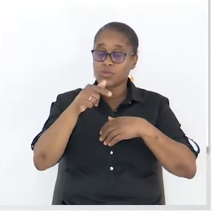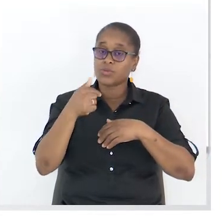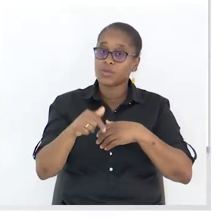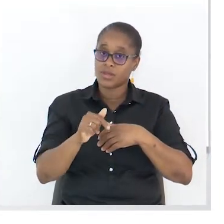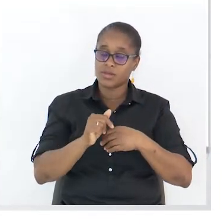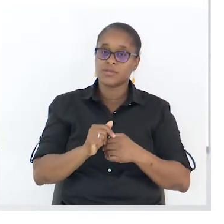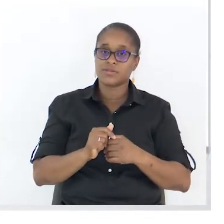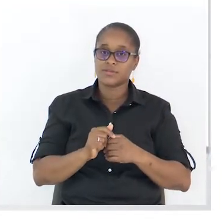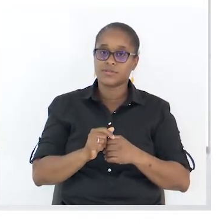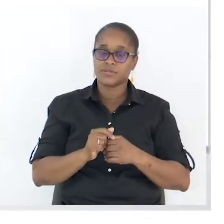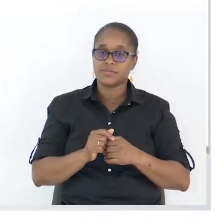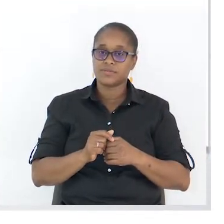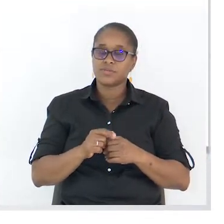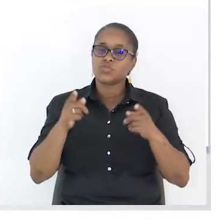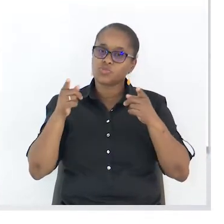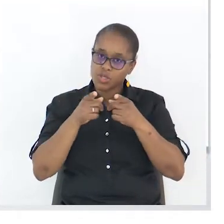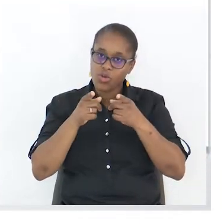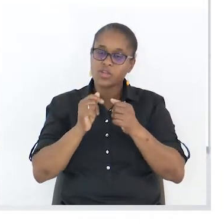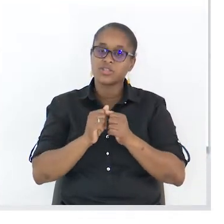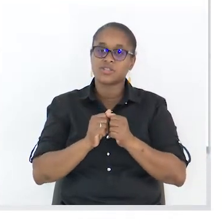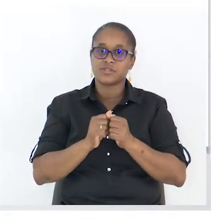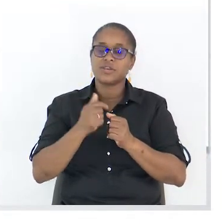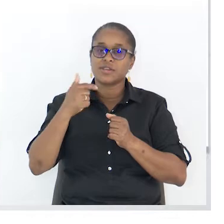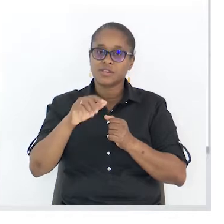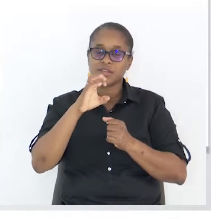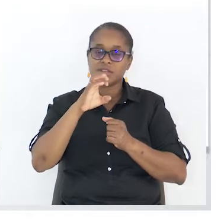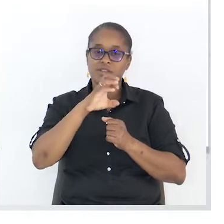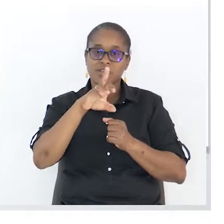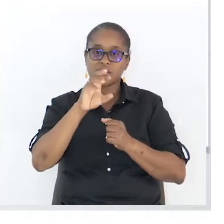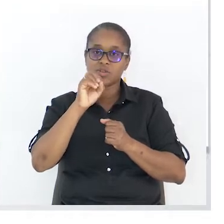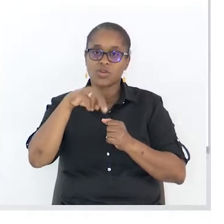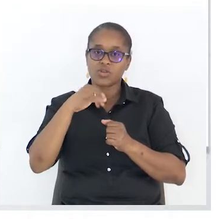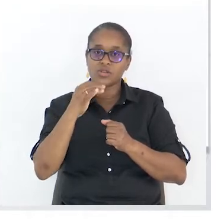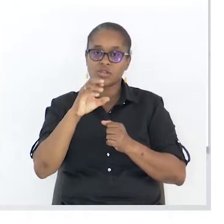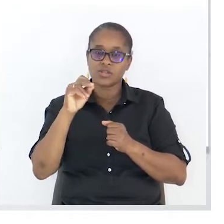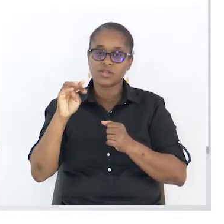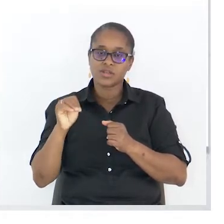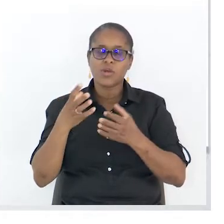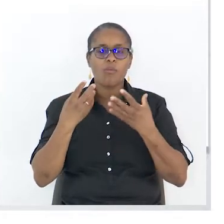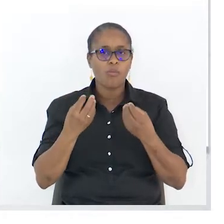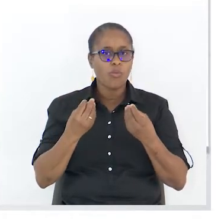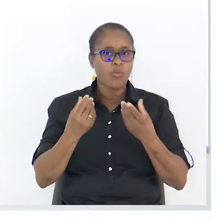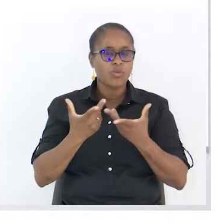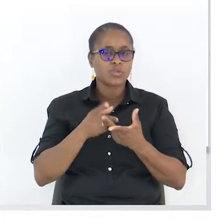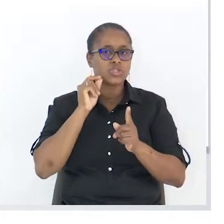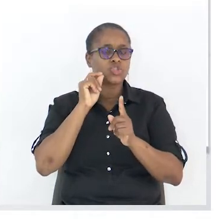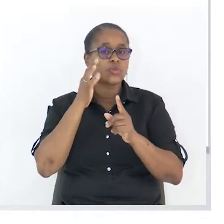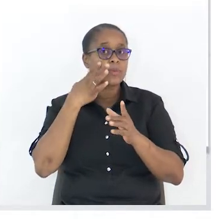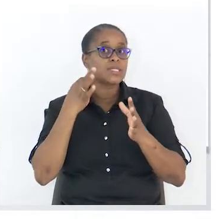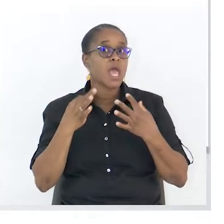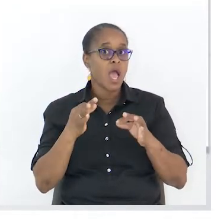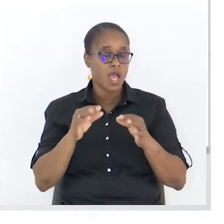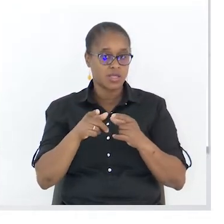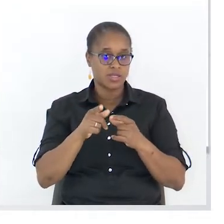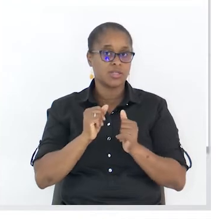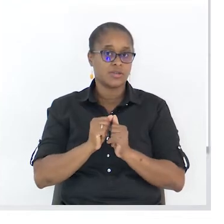crónicas, muito especiais para argumentar. Tens os